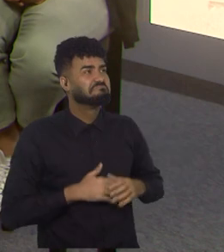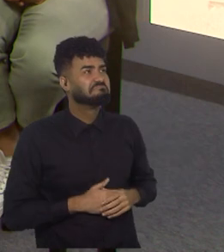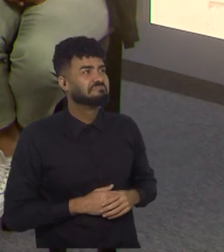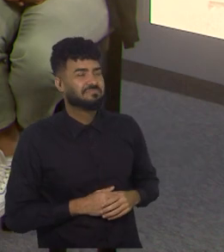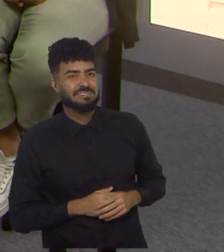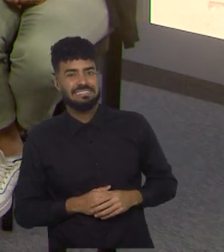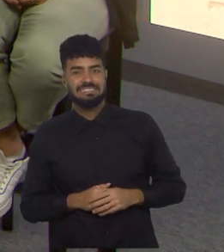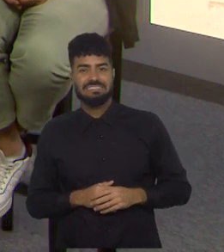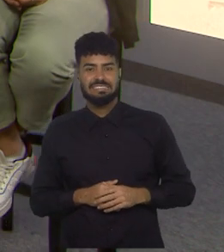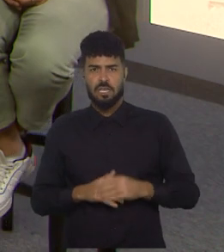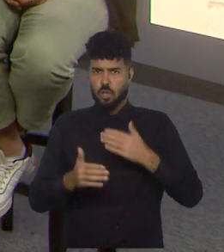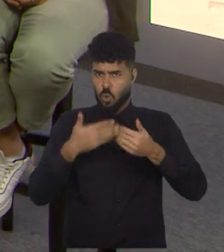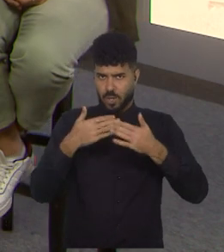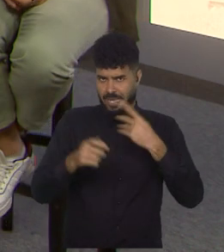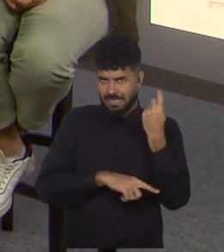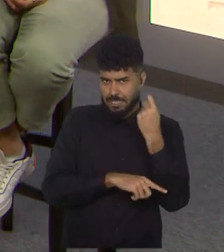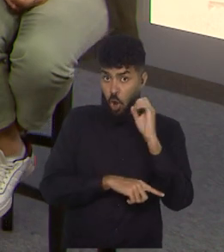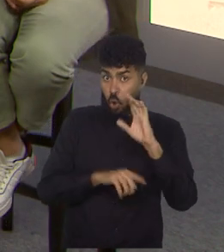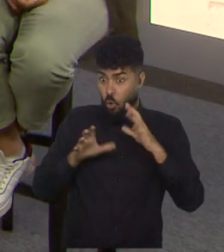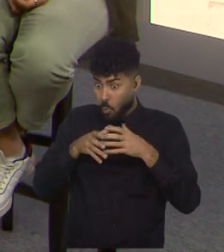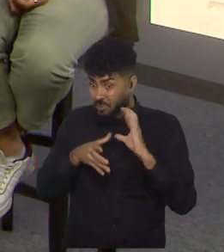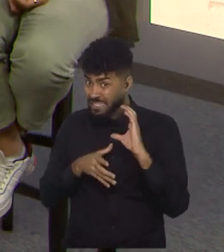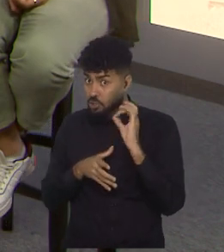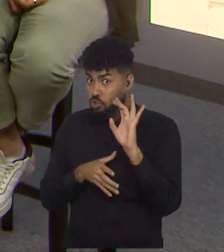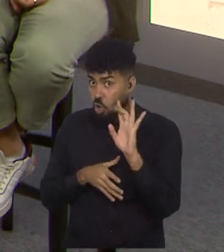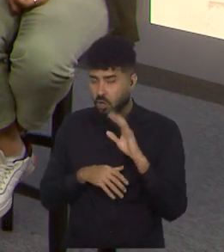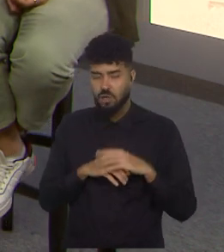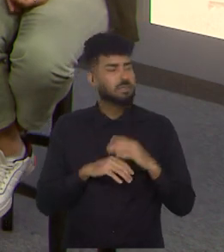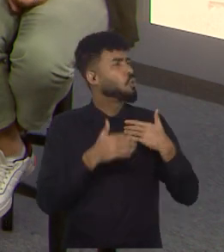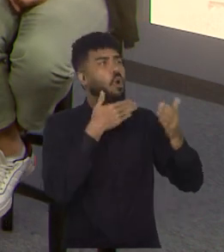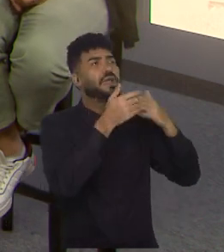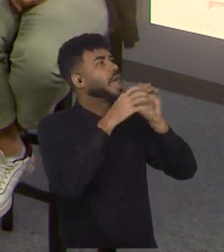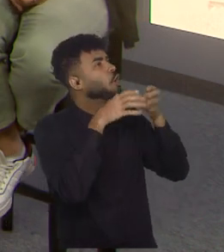De qualquer seleção ou desse grupo? Qualquer seleção, está aberto.